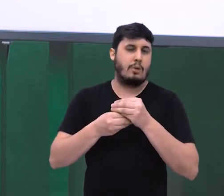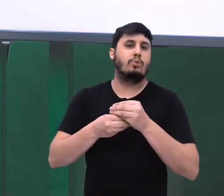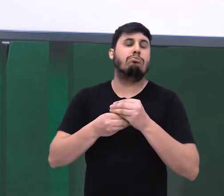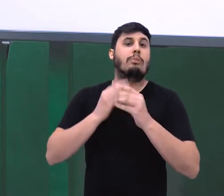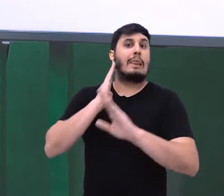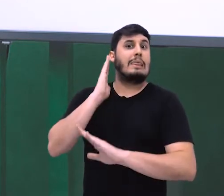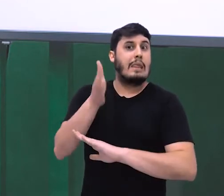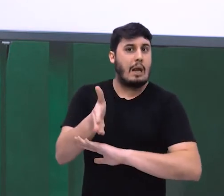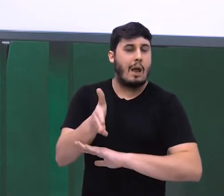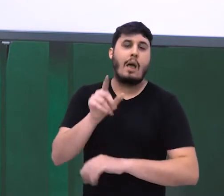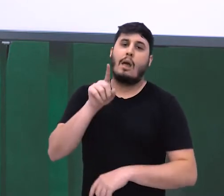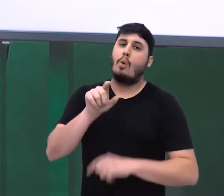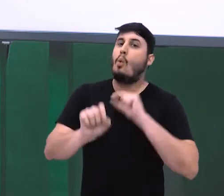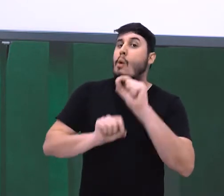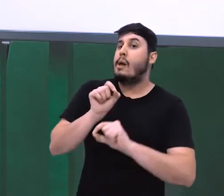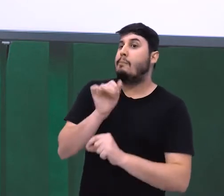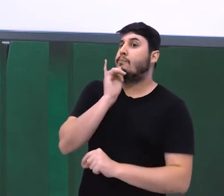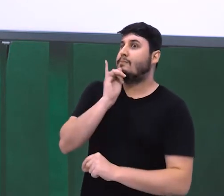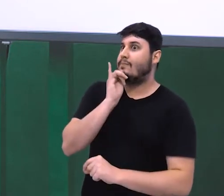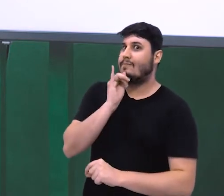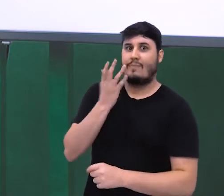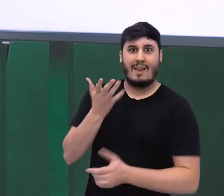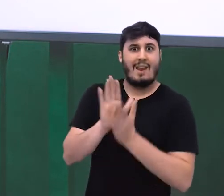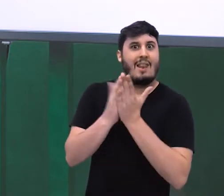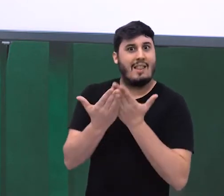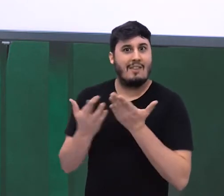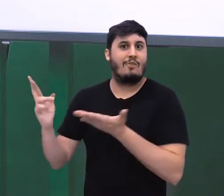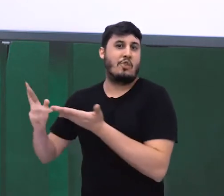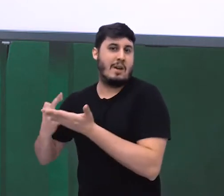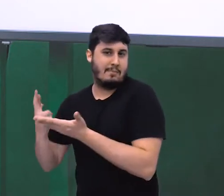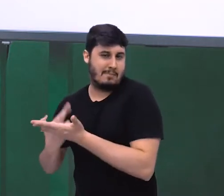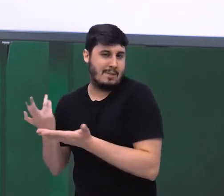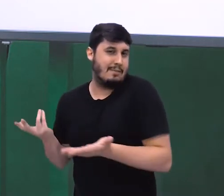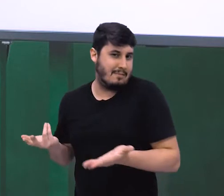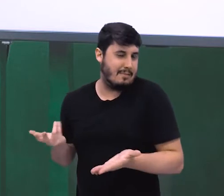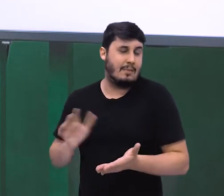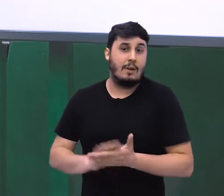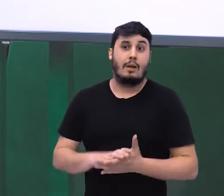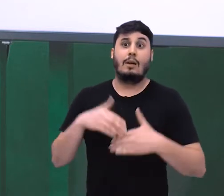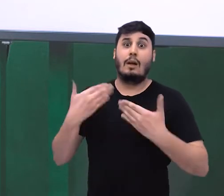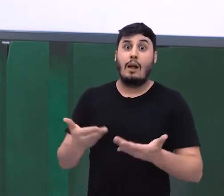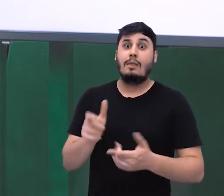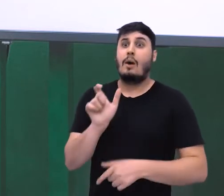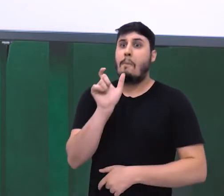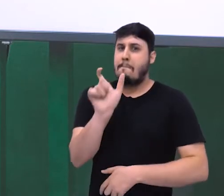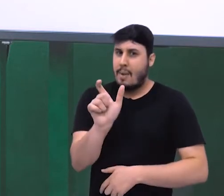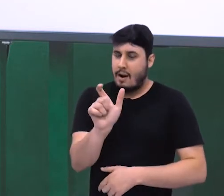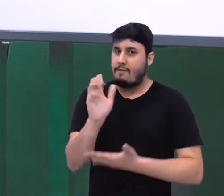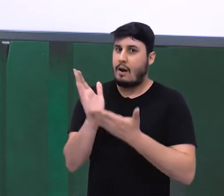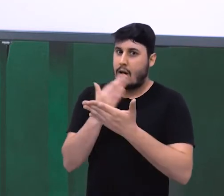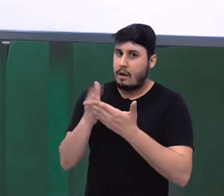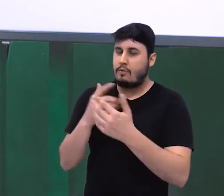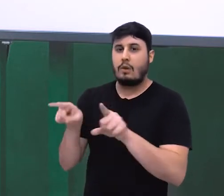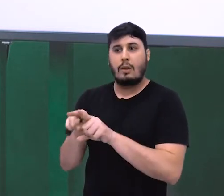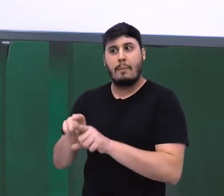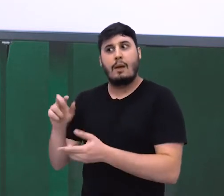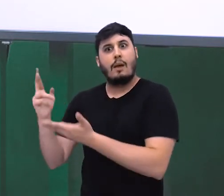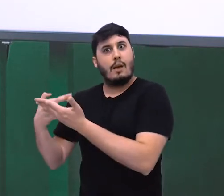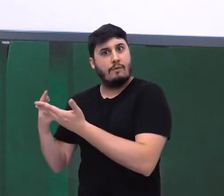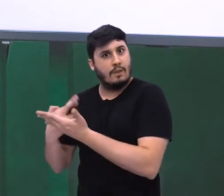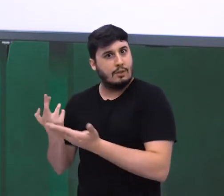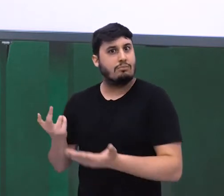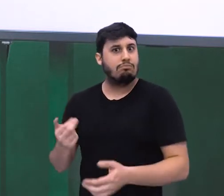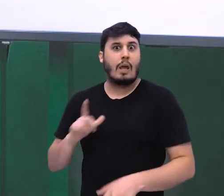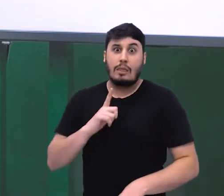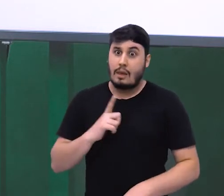que seria livros e revistas. Então, observe que esse objeto, livros e revistas, tem dois núcleos.